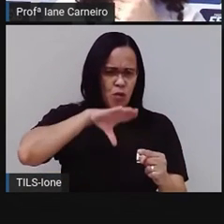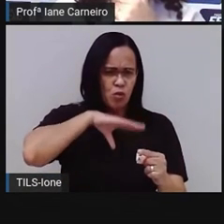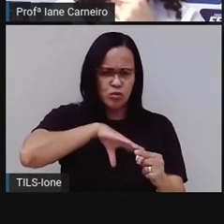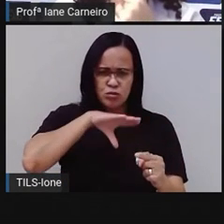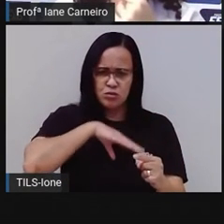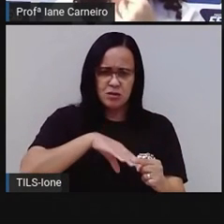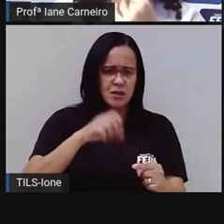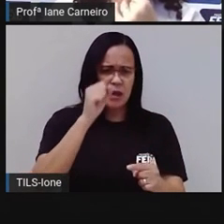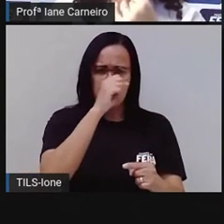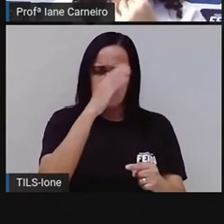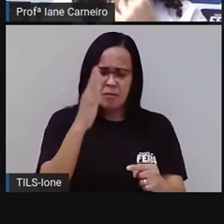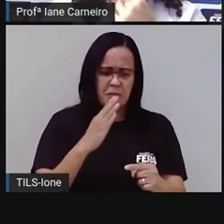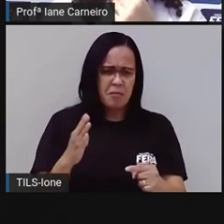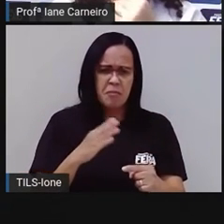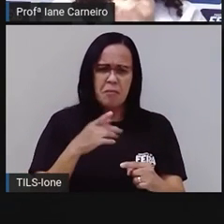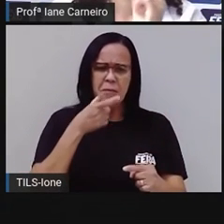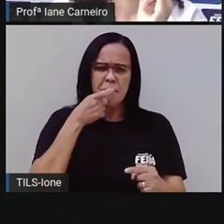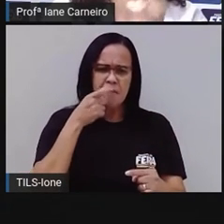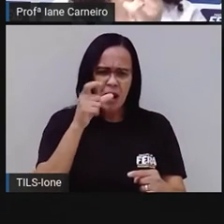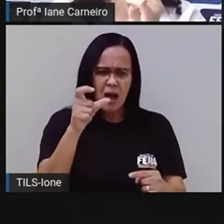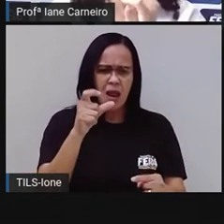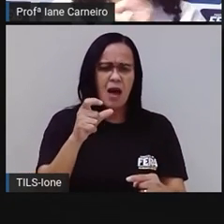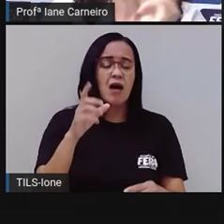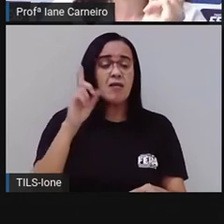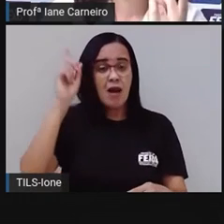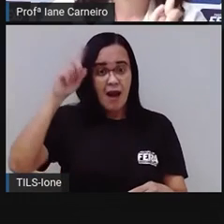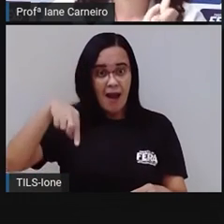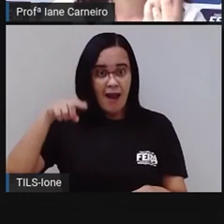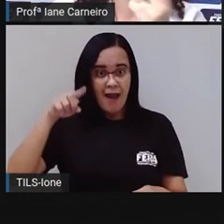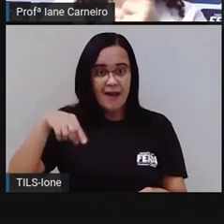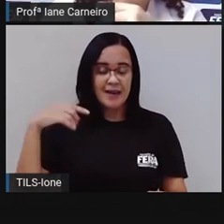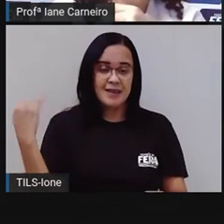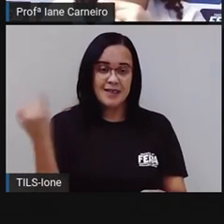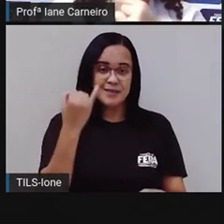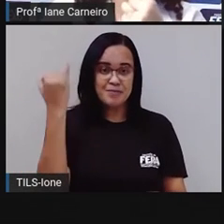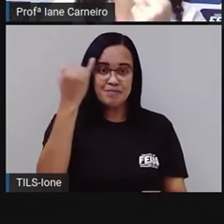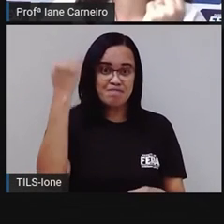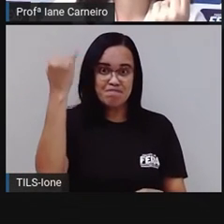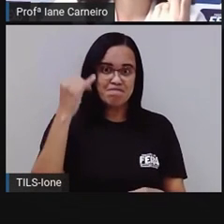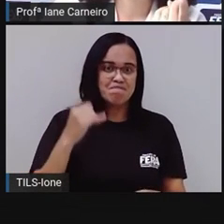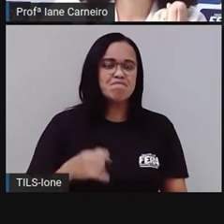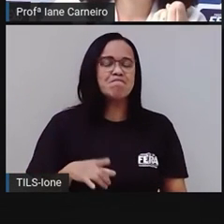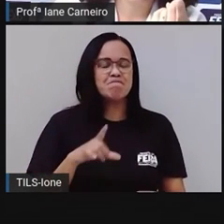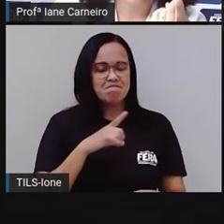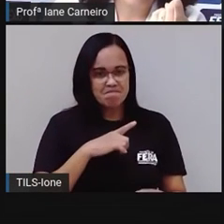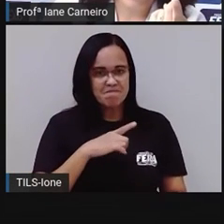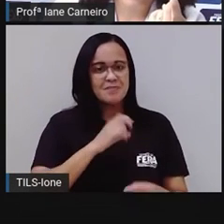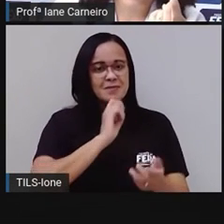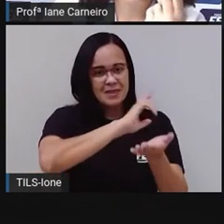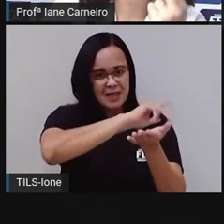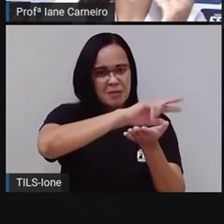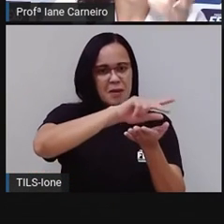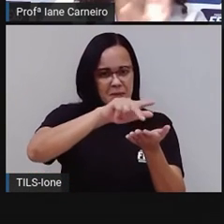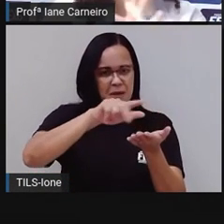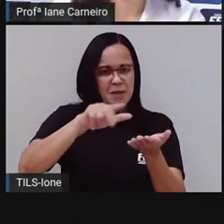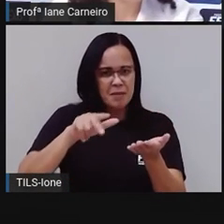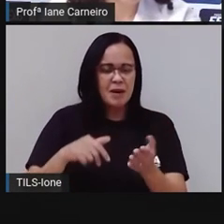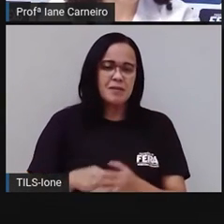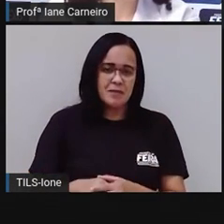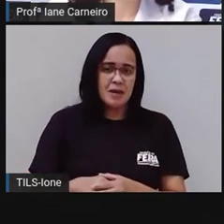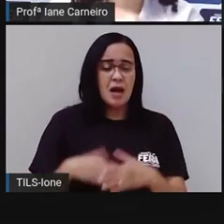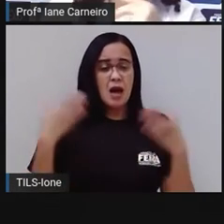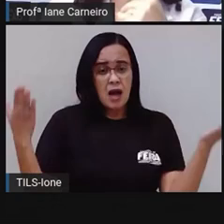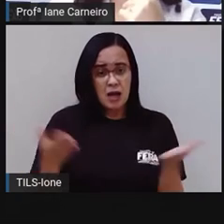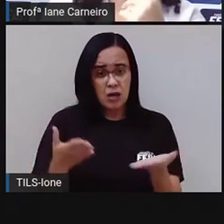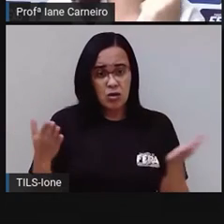recursos, tá bom? Agora, a gente vai continuar brincando com as palavras dentro de palavra, né? Palavra dentro de